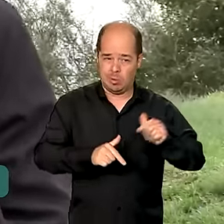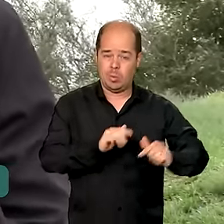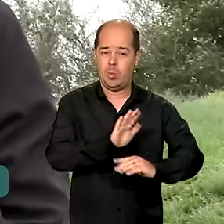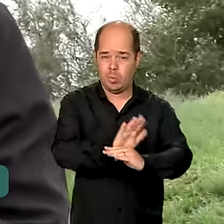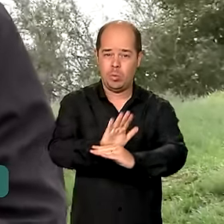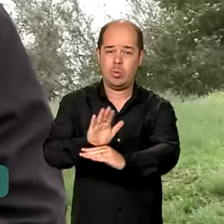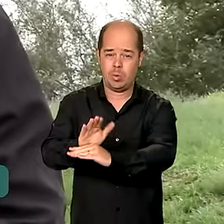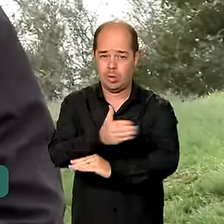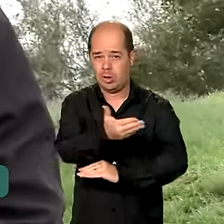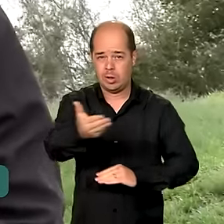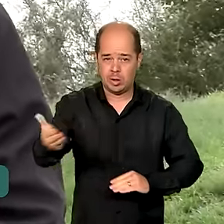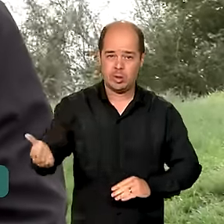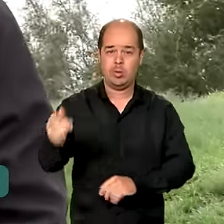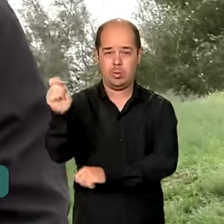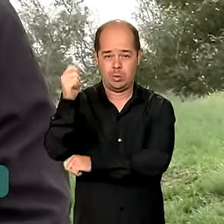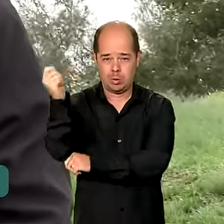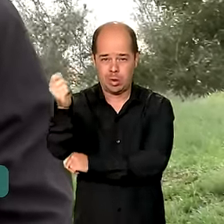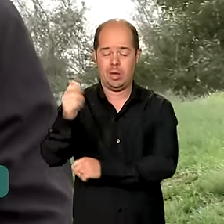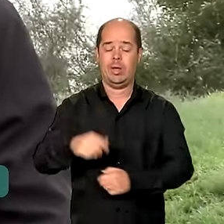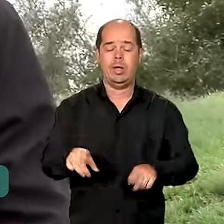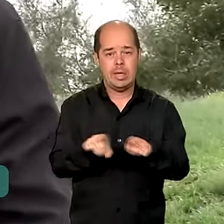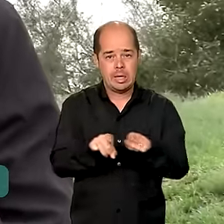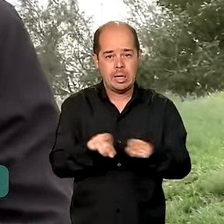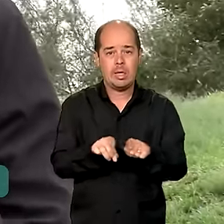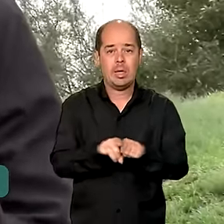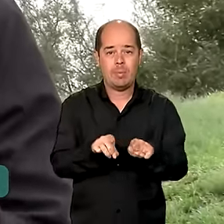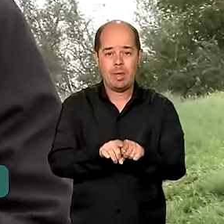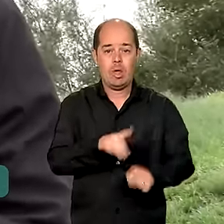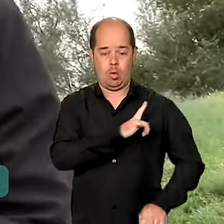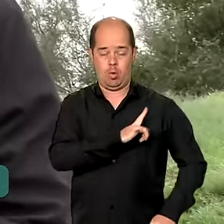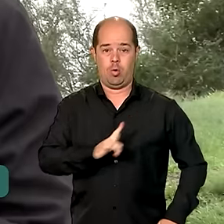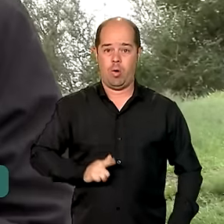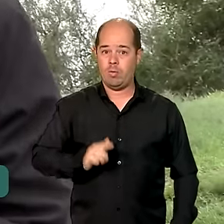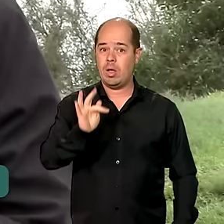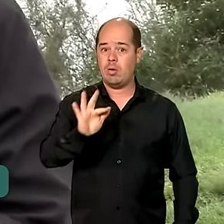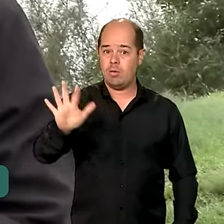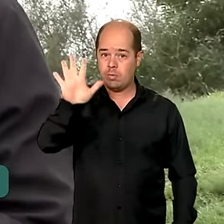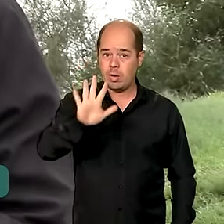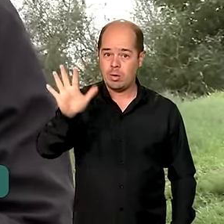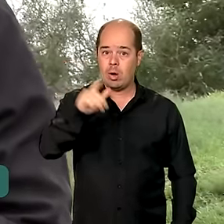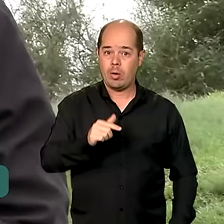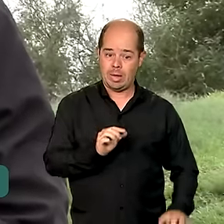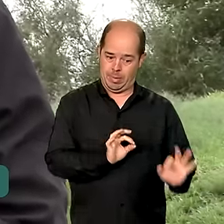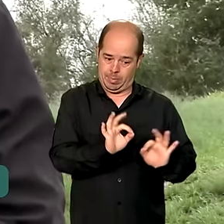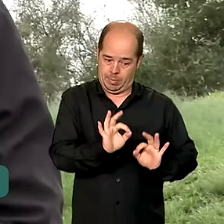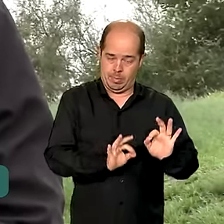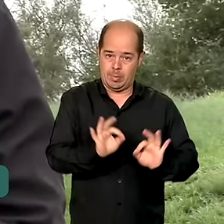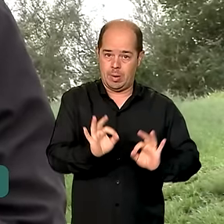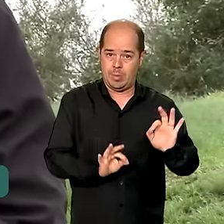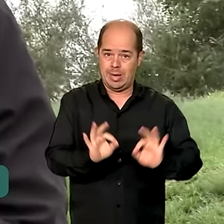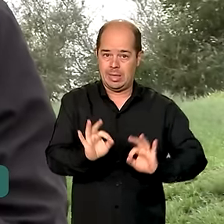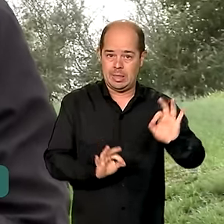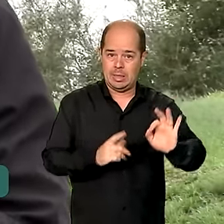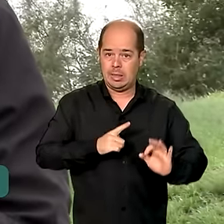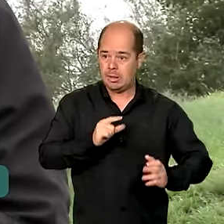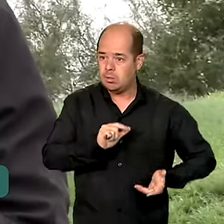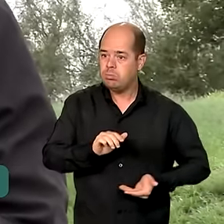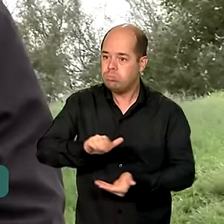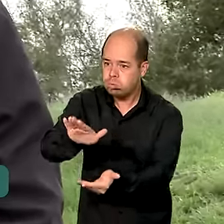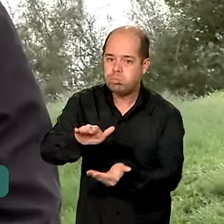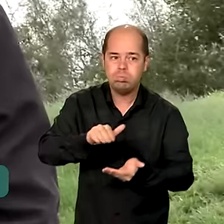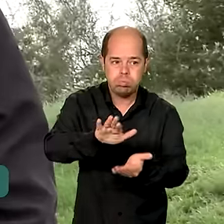ambiental, quanto para o governo federal que planeja, vai distribuir recursos e também